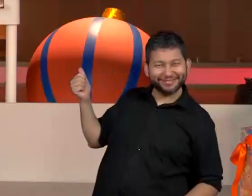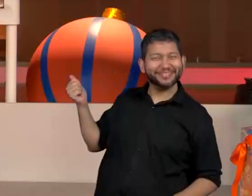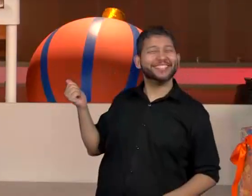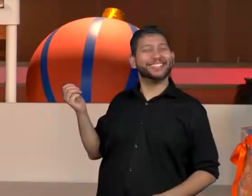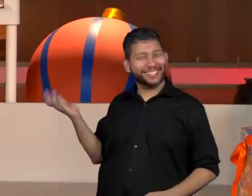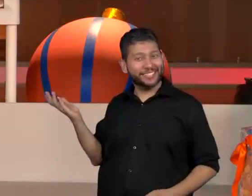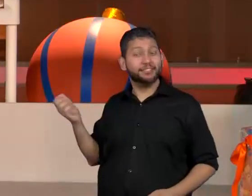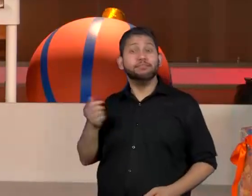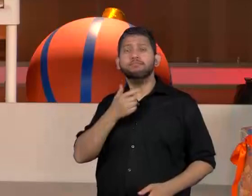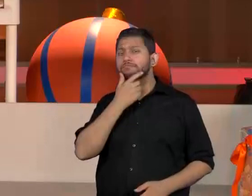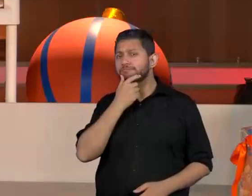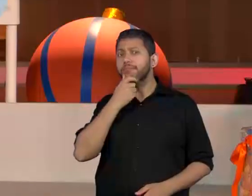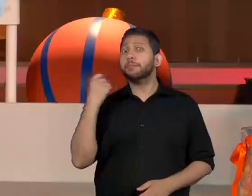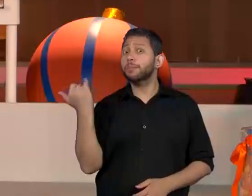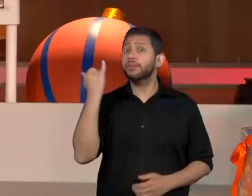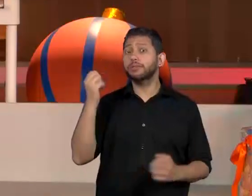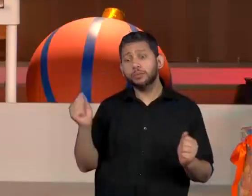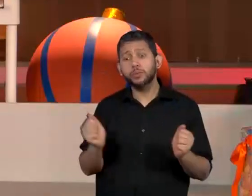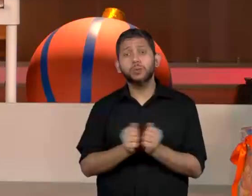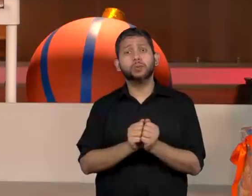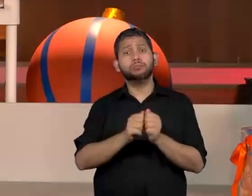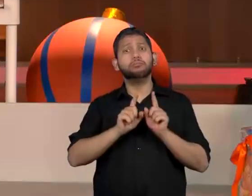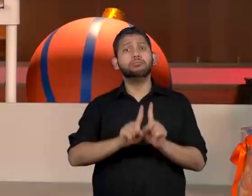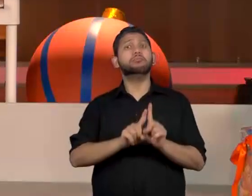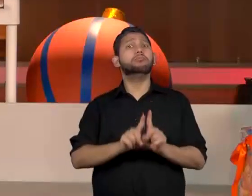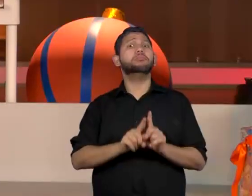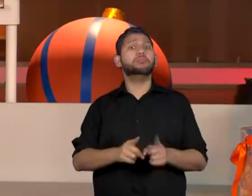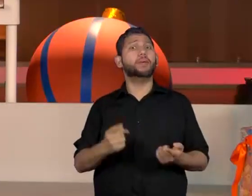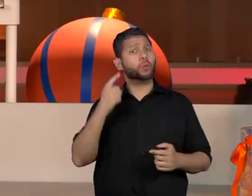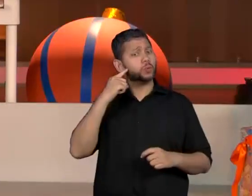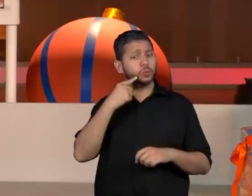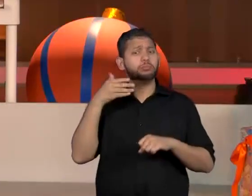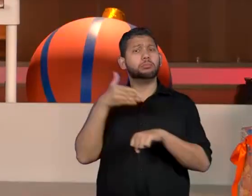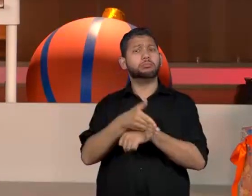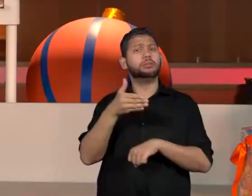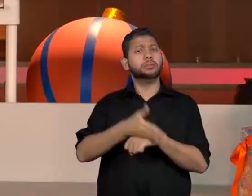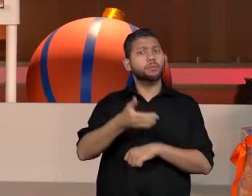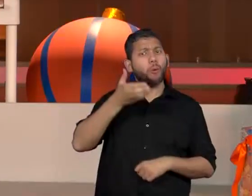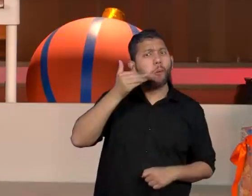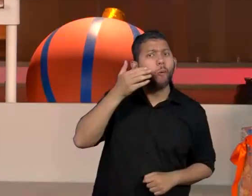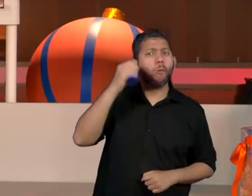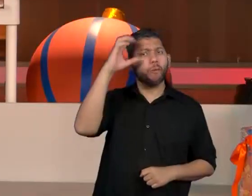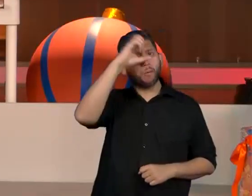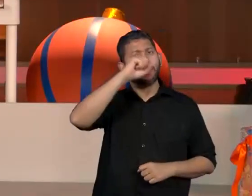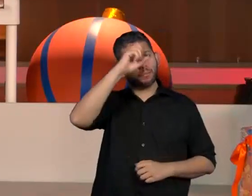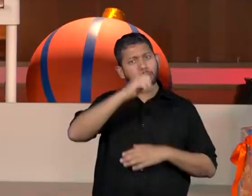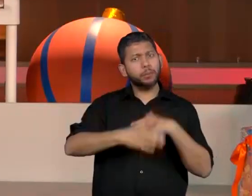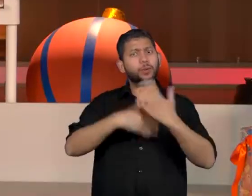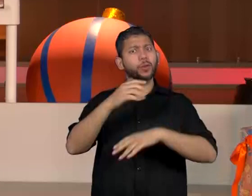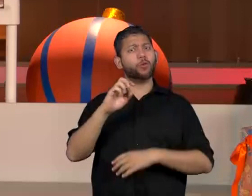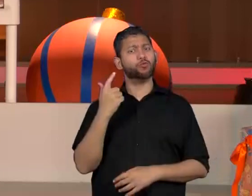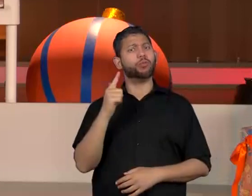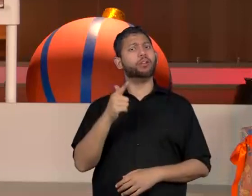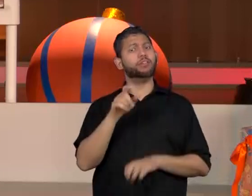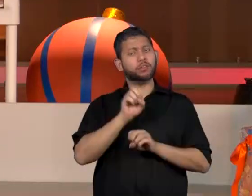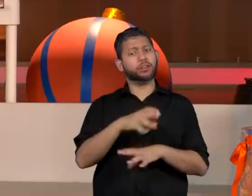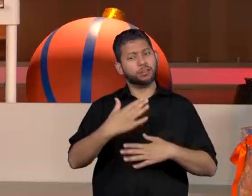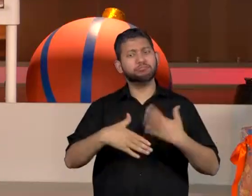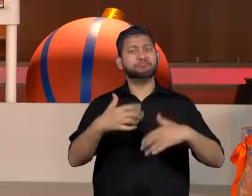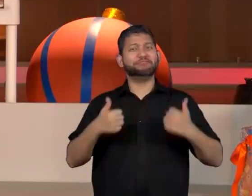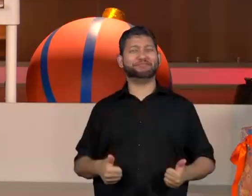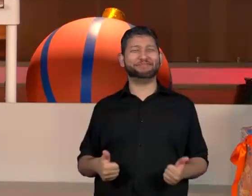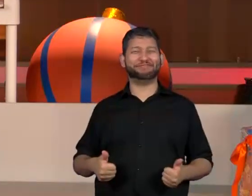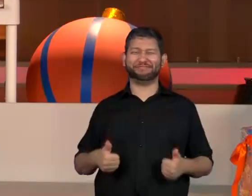Andrei! Muito, muito obrigada por essa parceria tão importante para a educação e para todos.